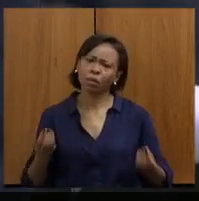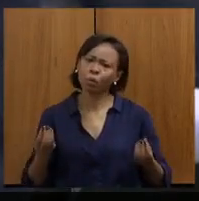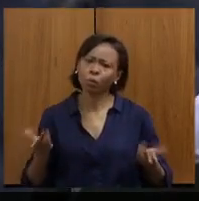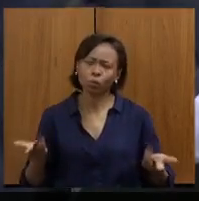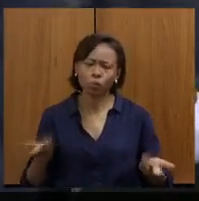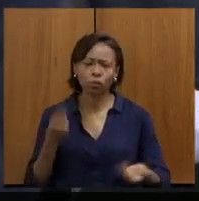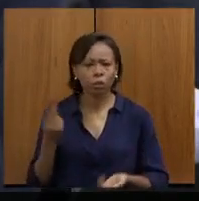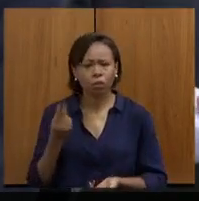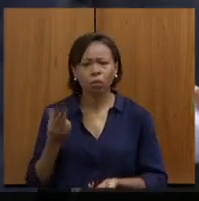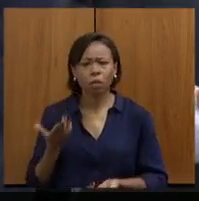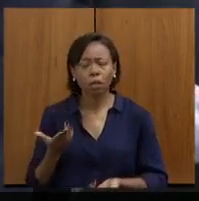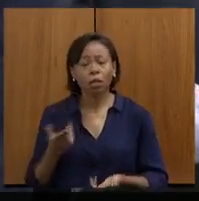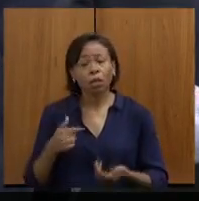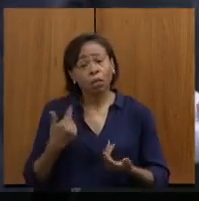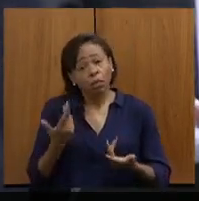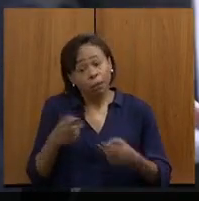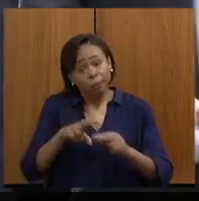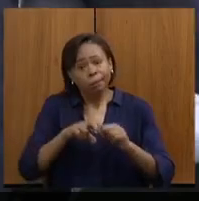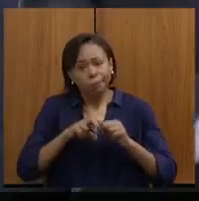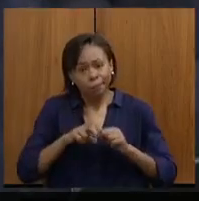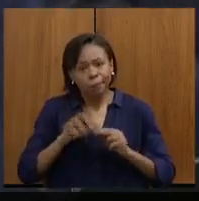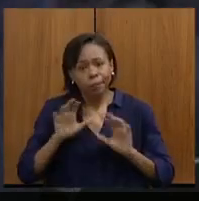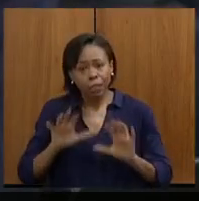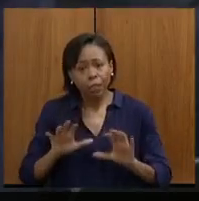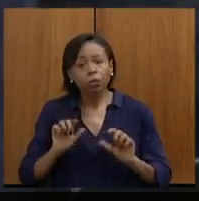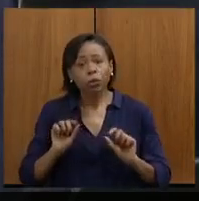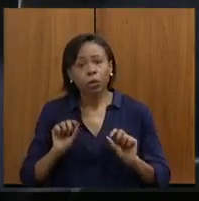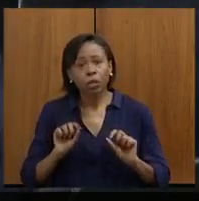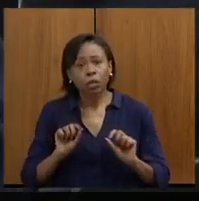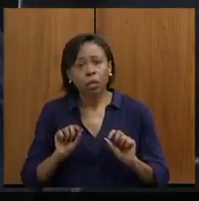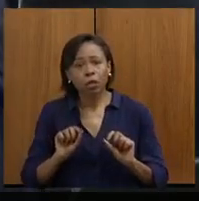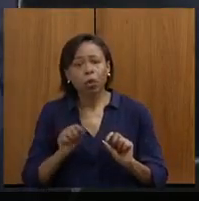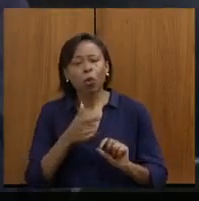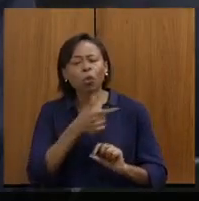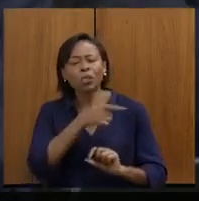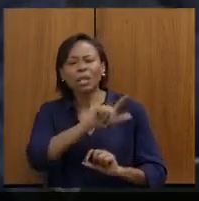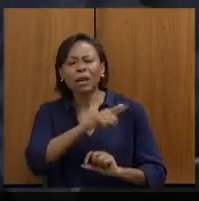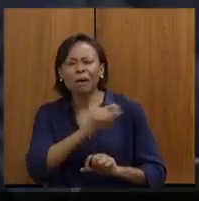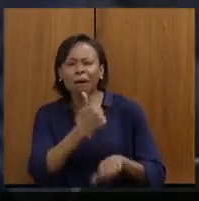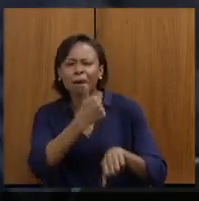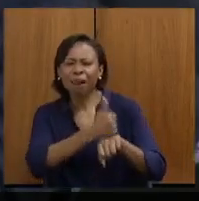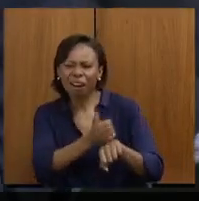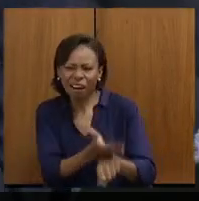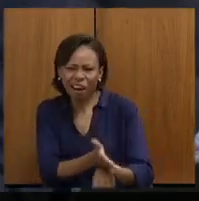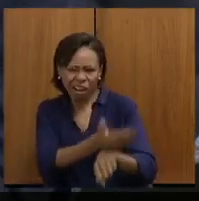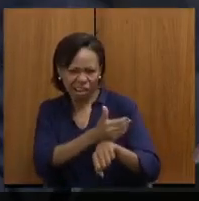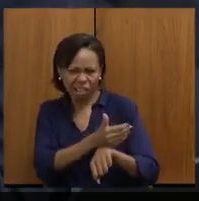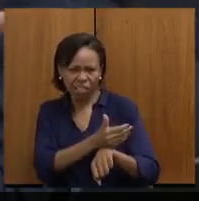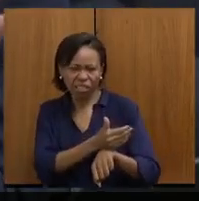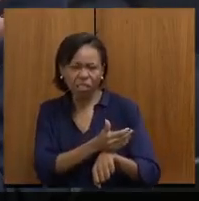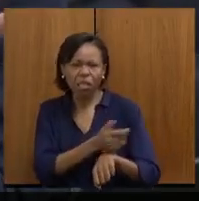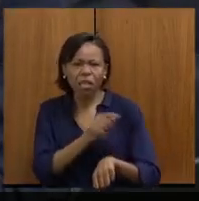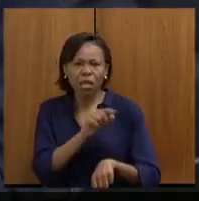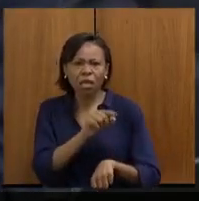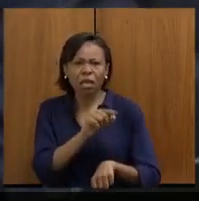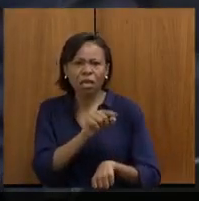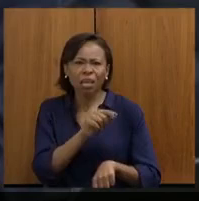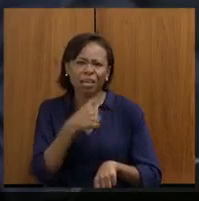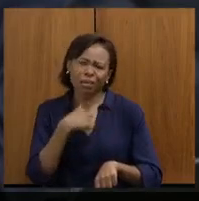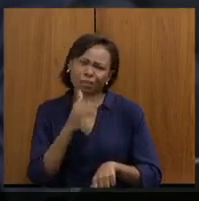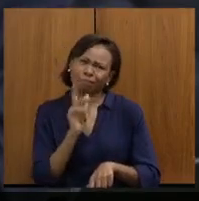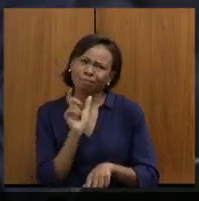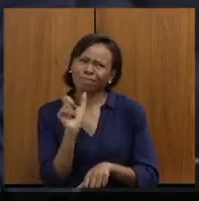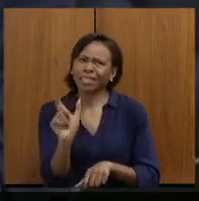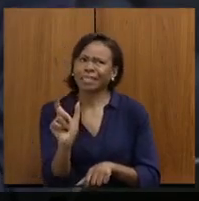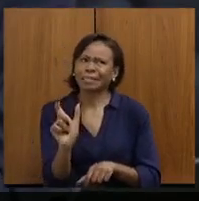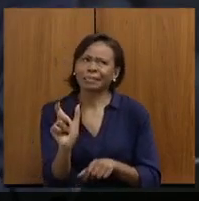em função disso aí, o seu antecessor, não que ele me arrancou, usei uma expressão aqui,